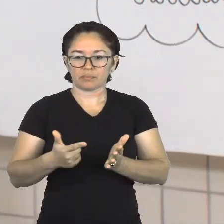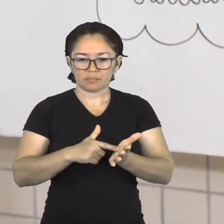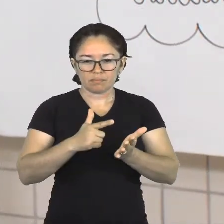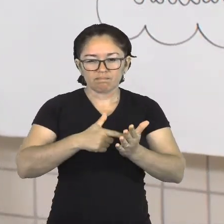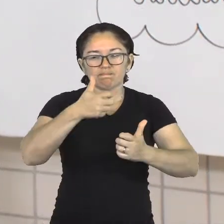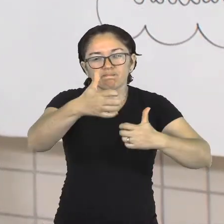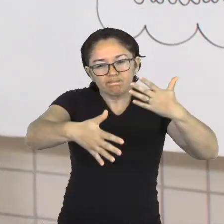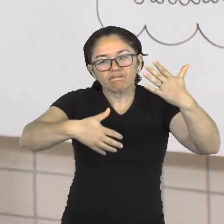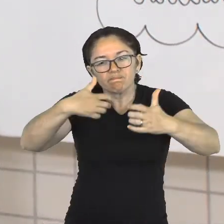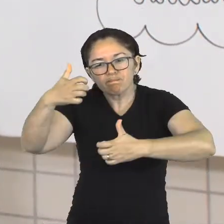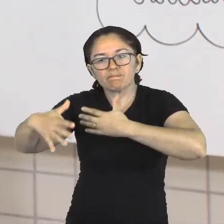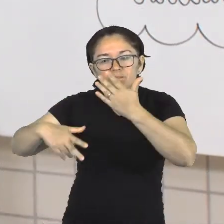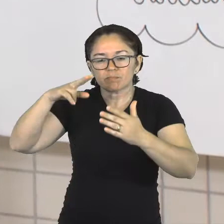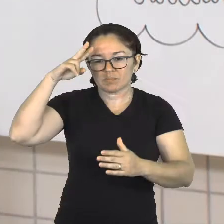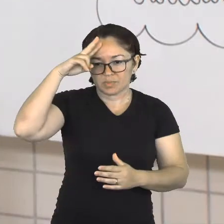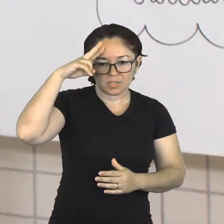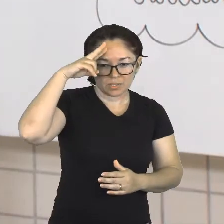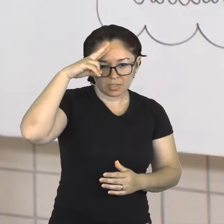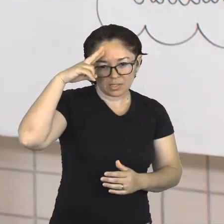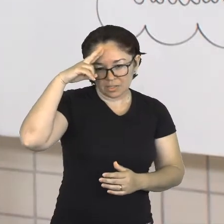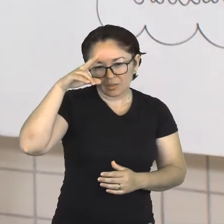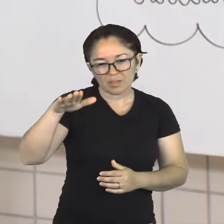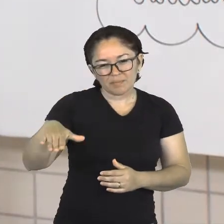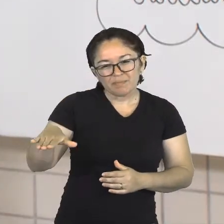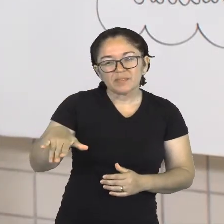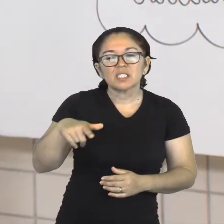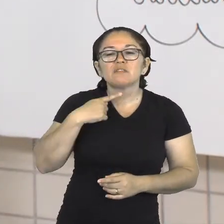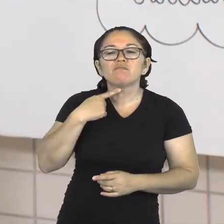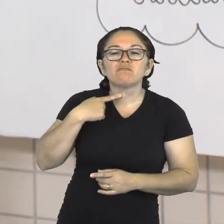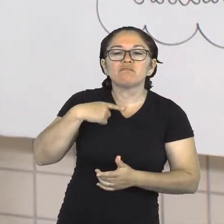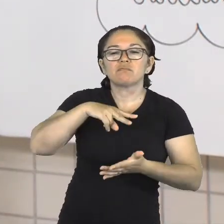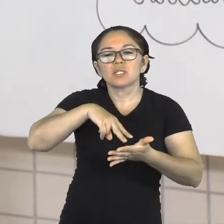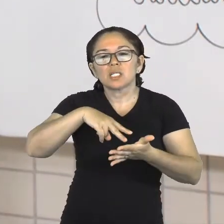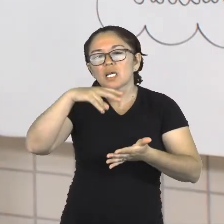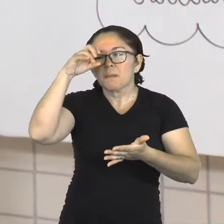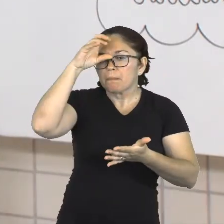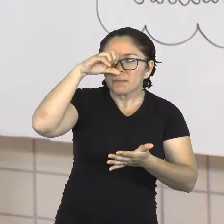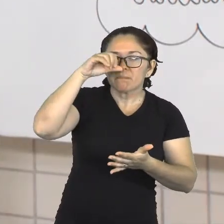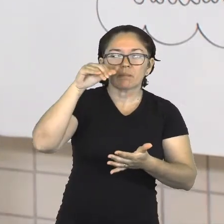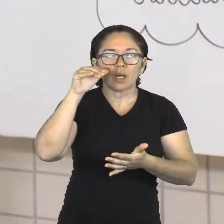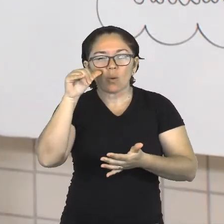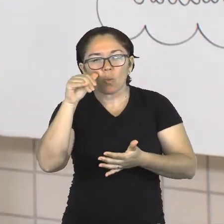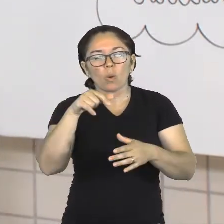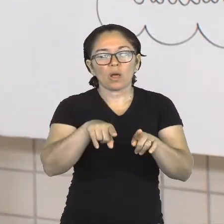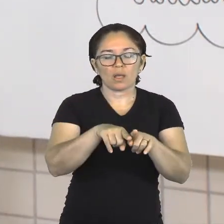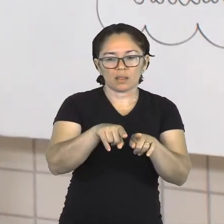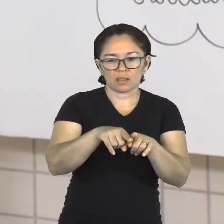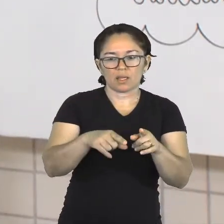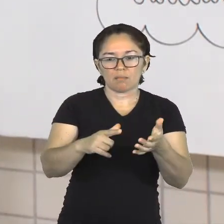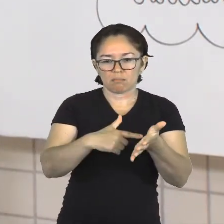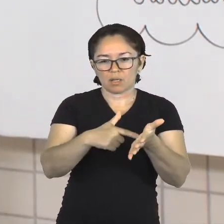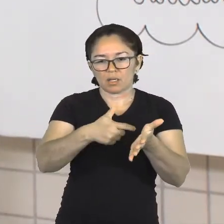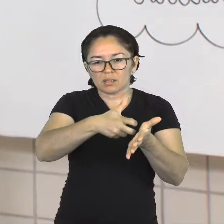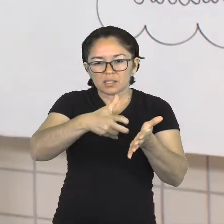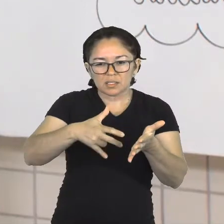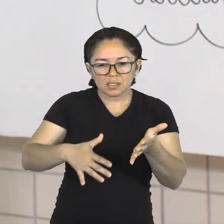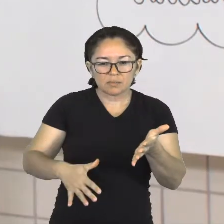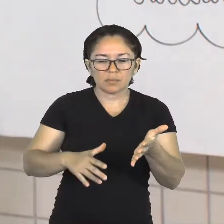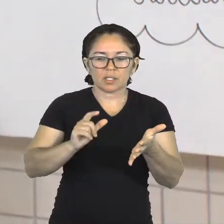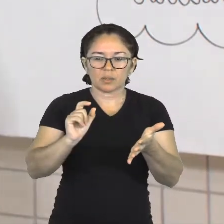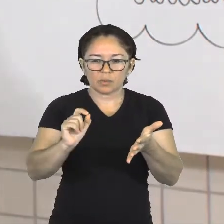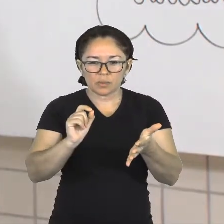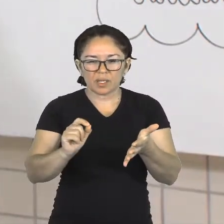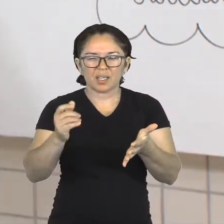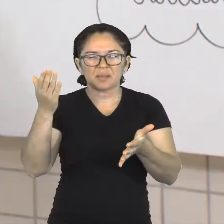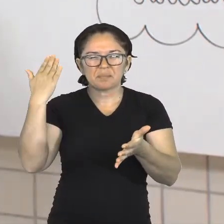traz essa questão dela de querer ler e aprender, traz também os questionamentos que tinha sobre esse